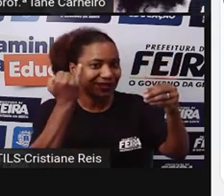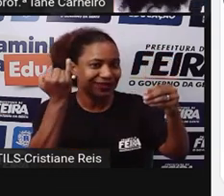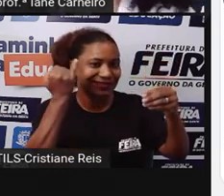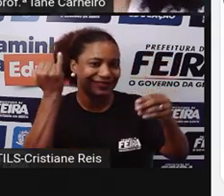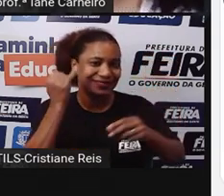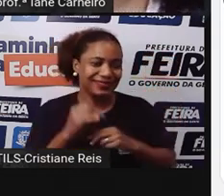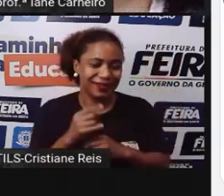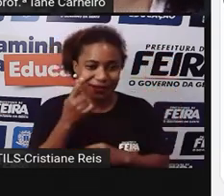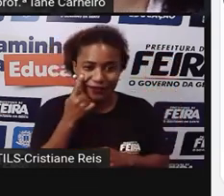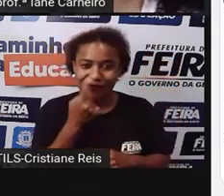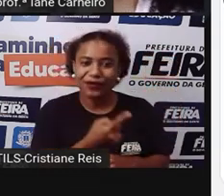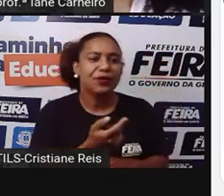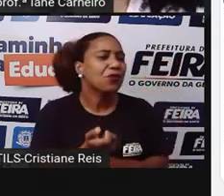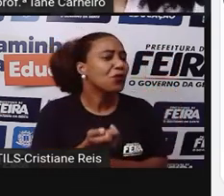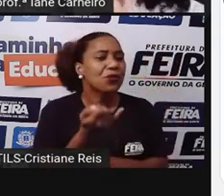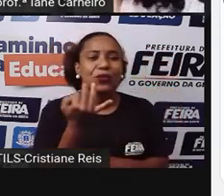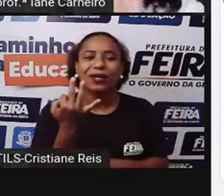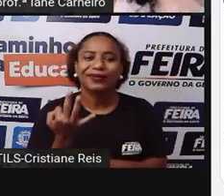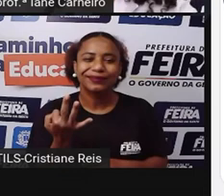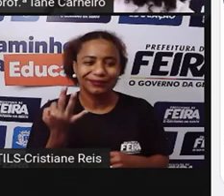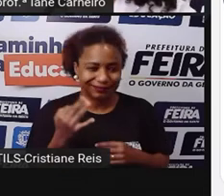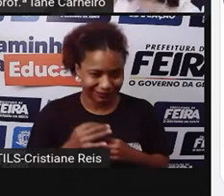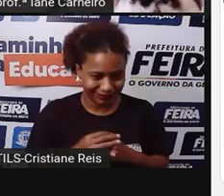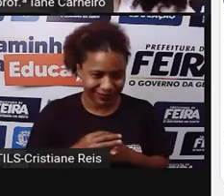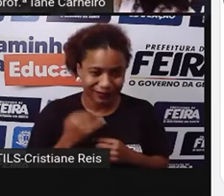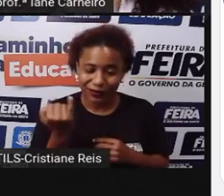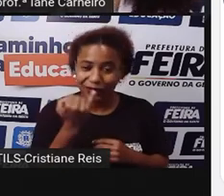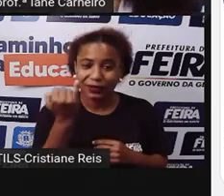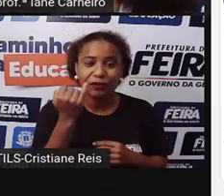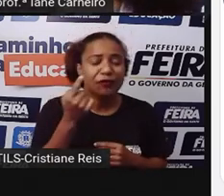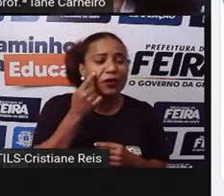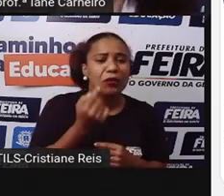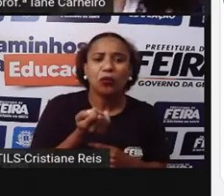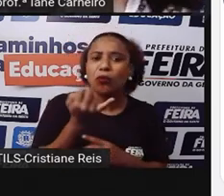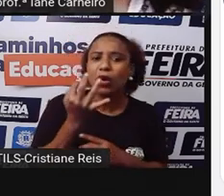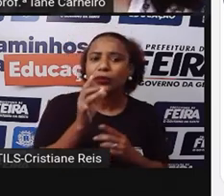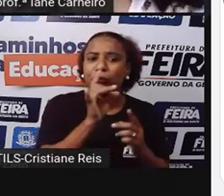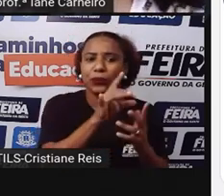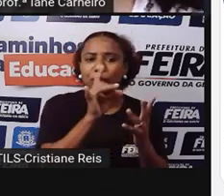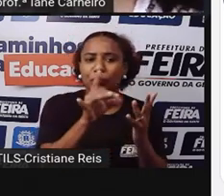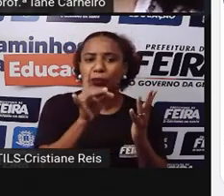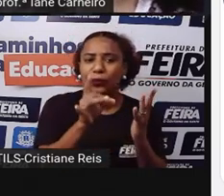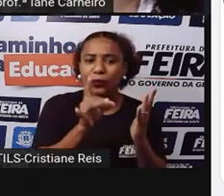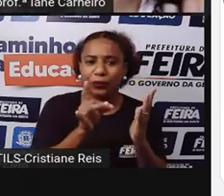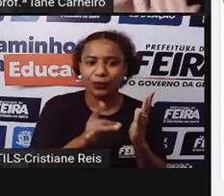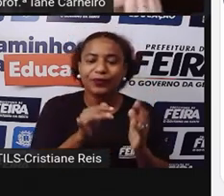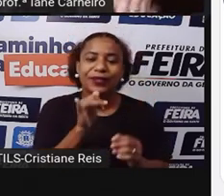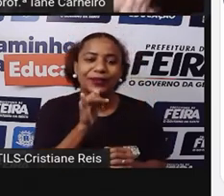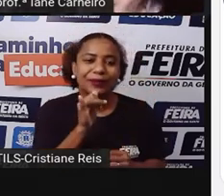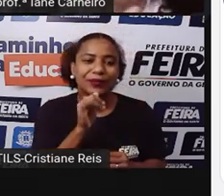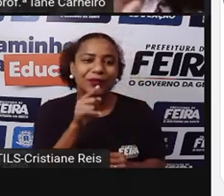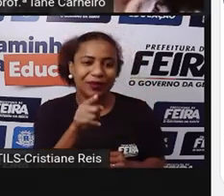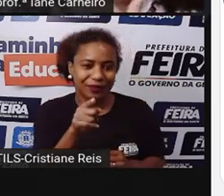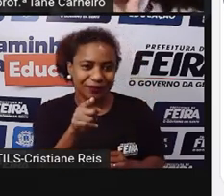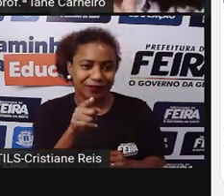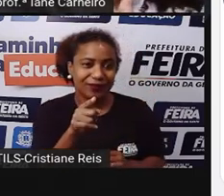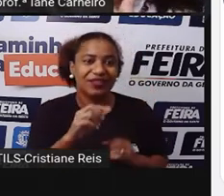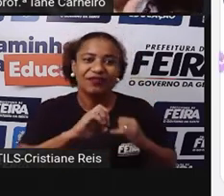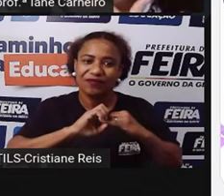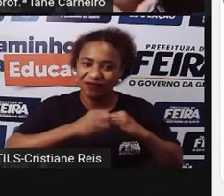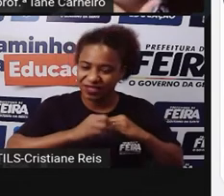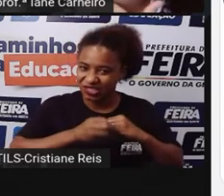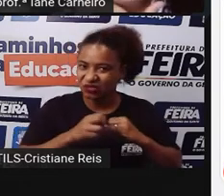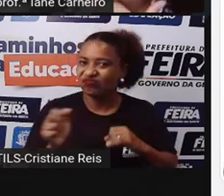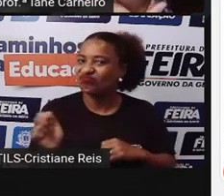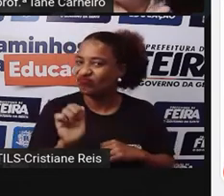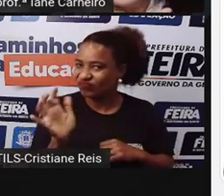preços dos produtos Né? E aí a gente já tem Uma base De quanto é Cada coisa Né? Então aqui por exemplo Olha só O quilo tá caro Viu esse feijão?